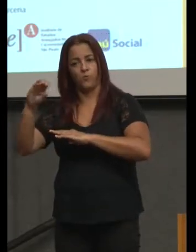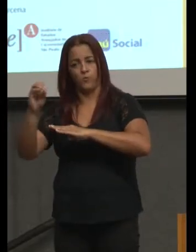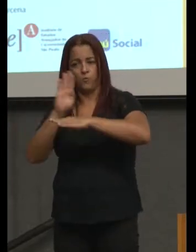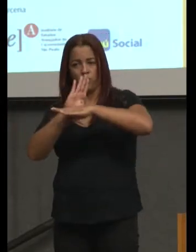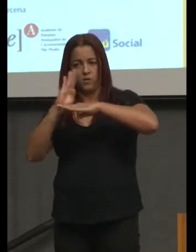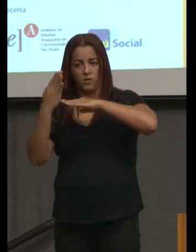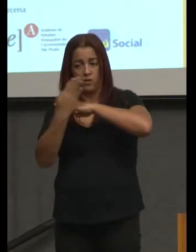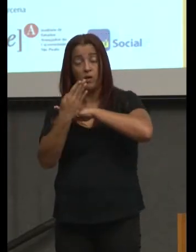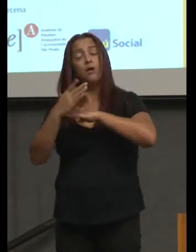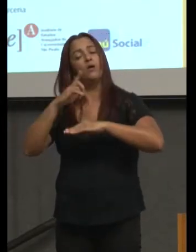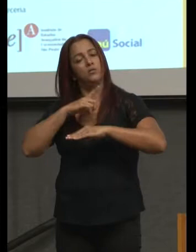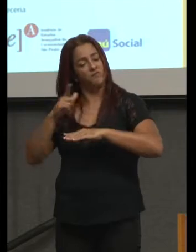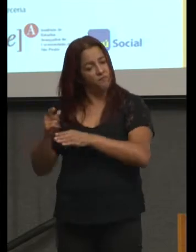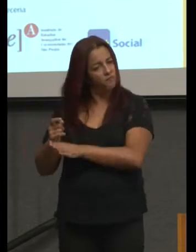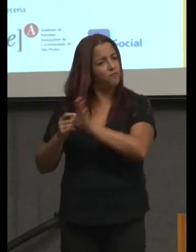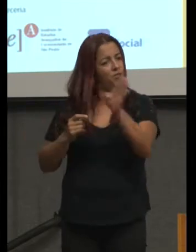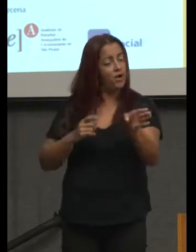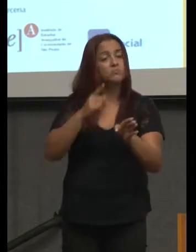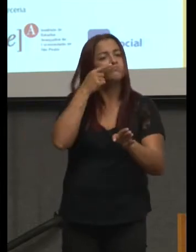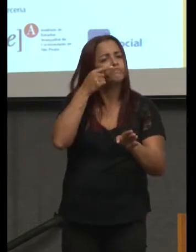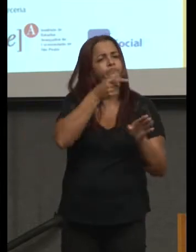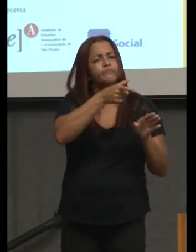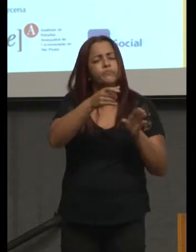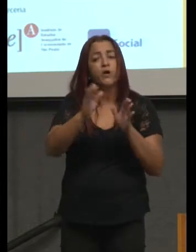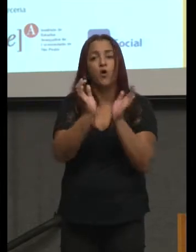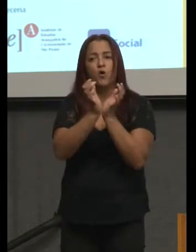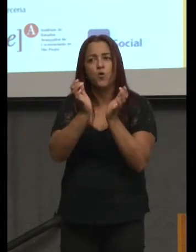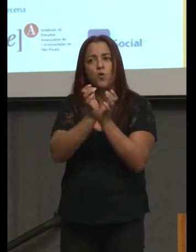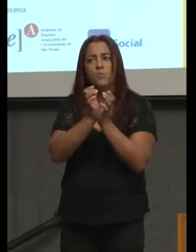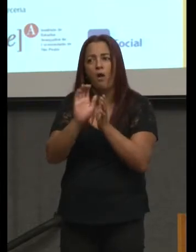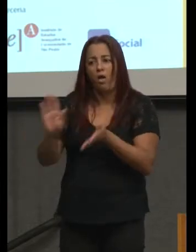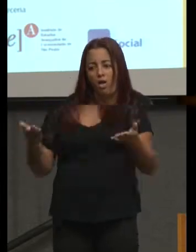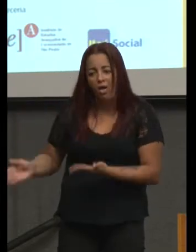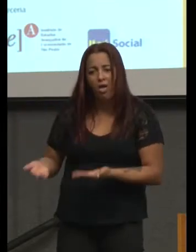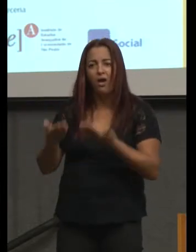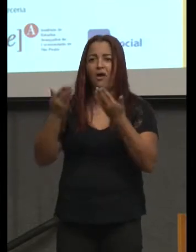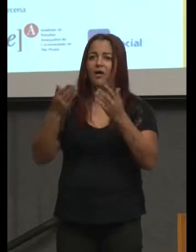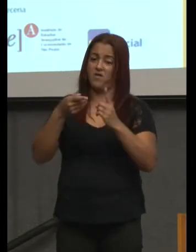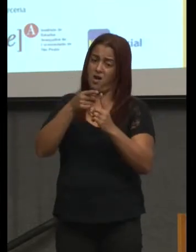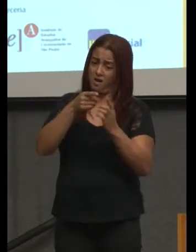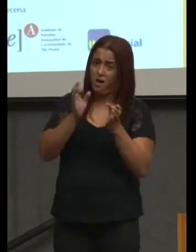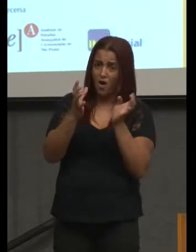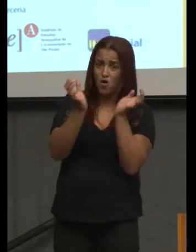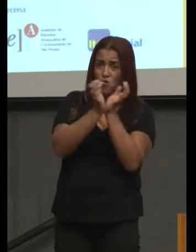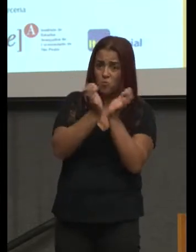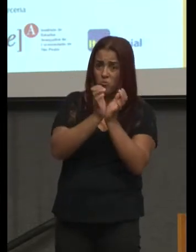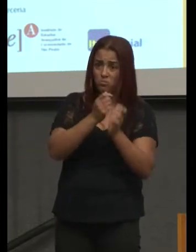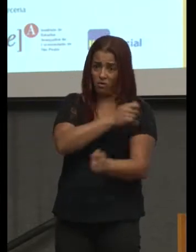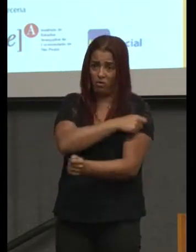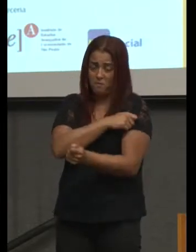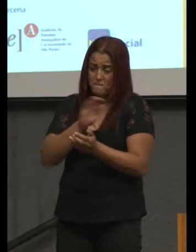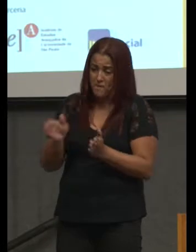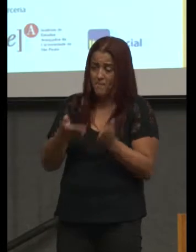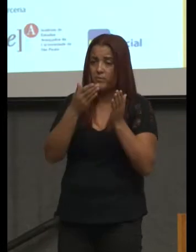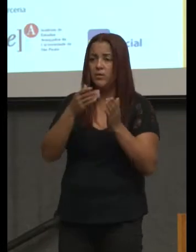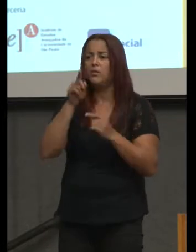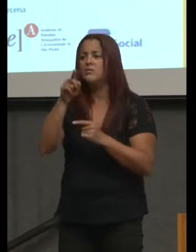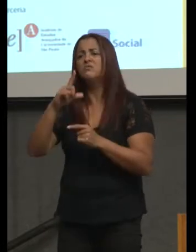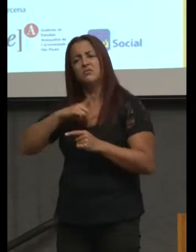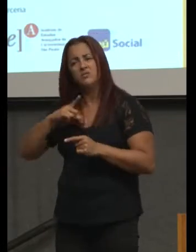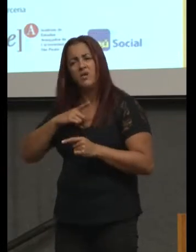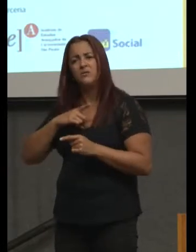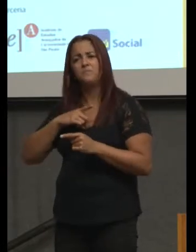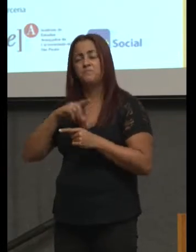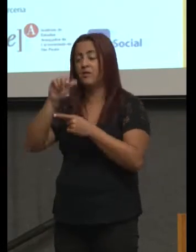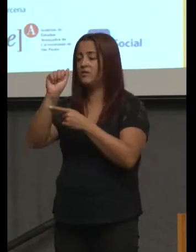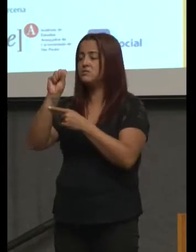certo protagonismo, observando elementos da vida, saneamento básico, etc. E a partir disso, tendo